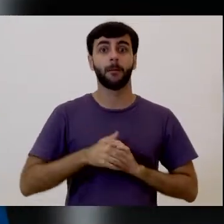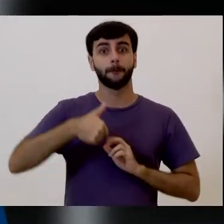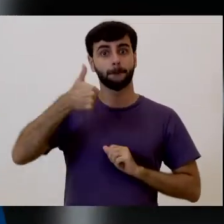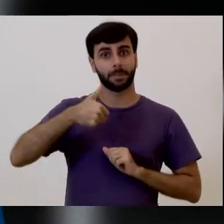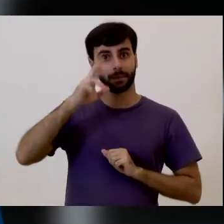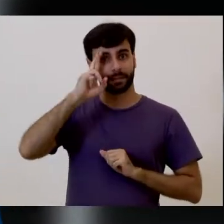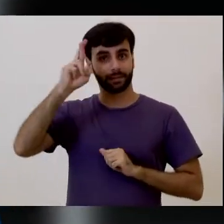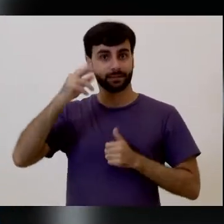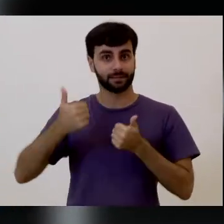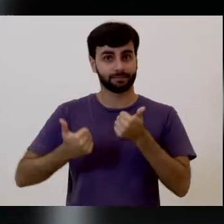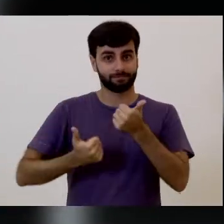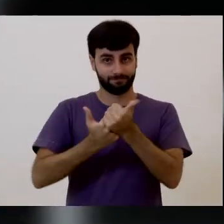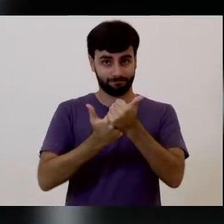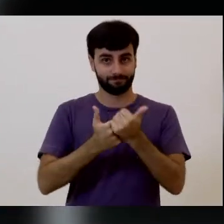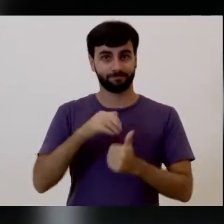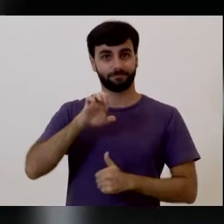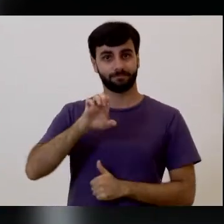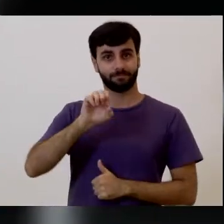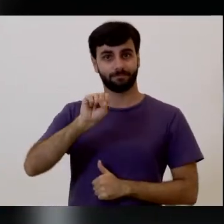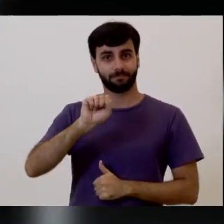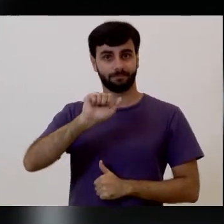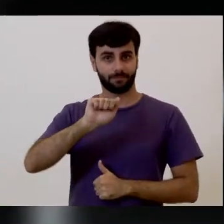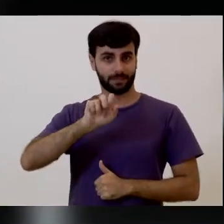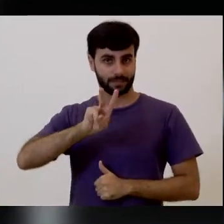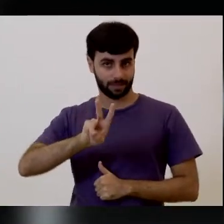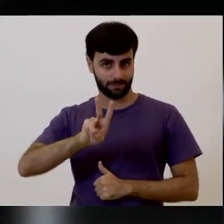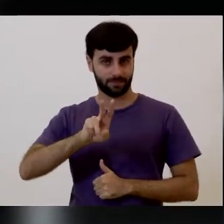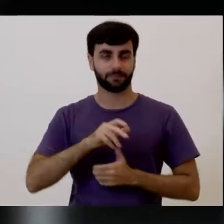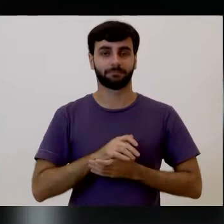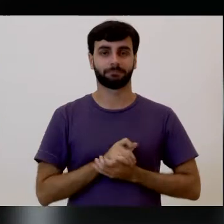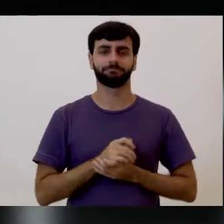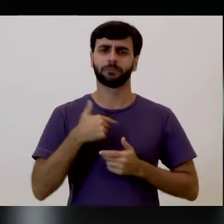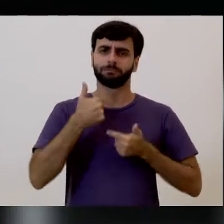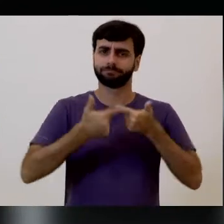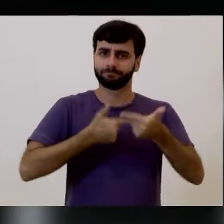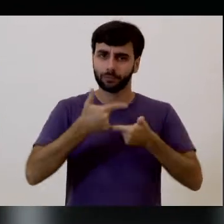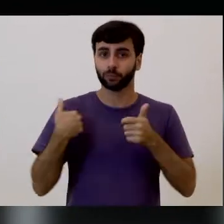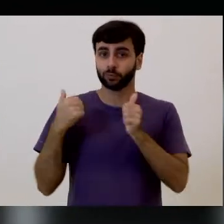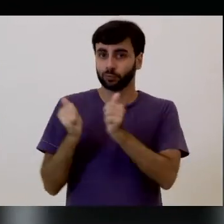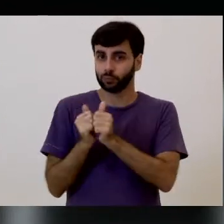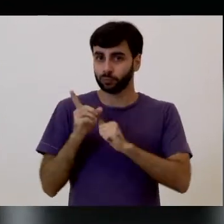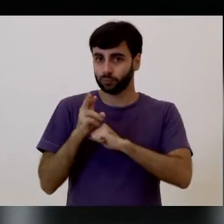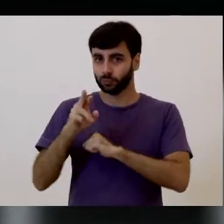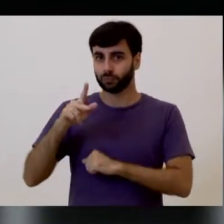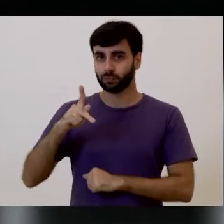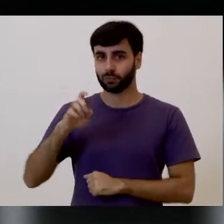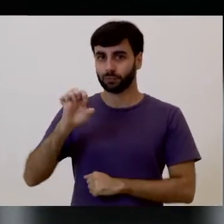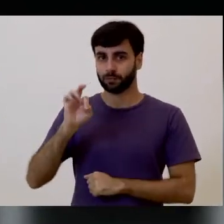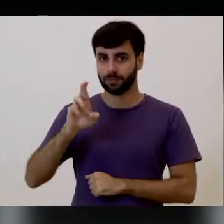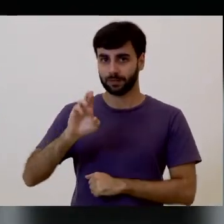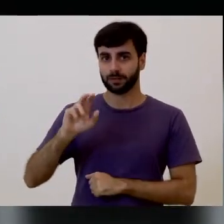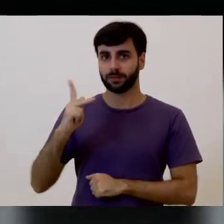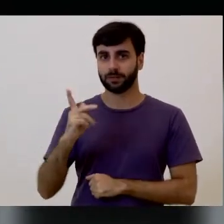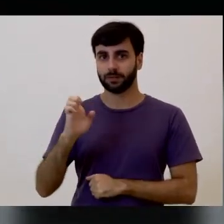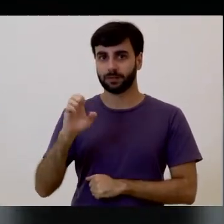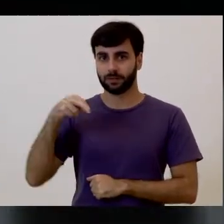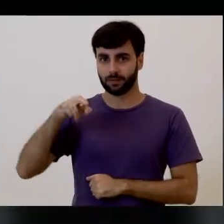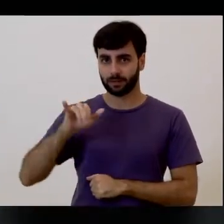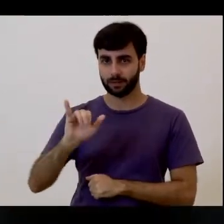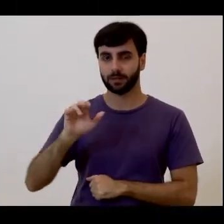Fui o primeiro vice-diretor da Escola Superior de Agricultura e Veterinária, ESAVE, trabalhando com o doutor Peter Henry Rolfes.